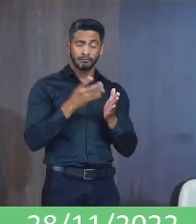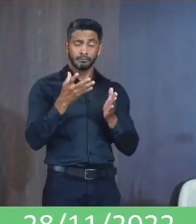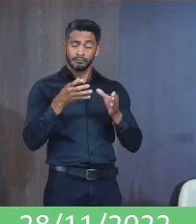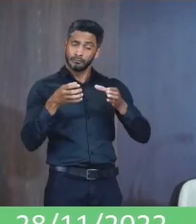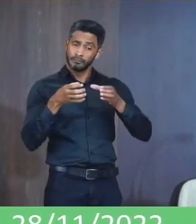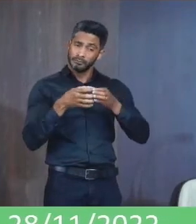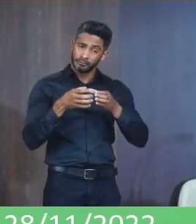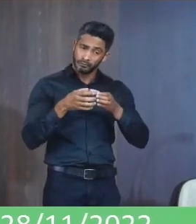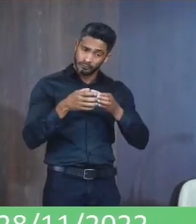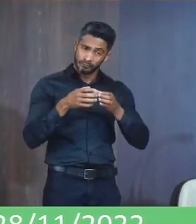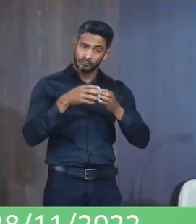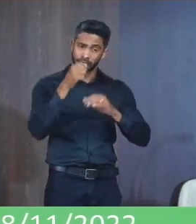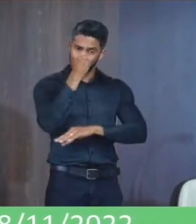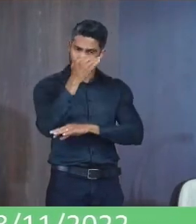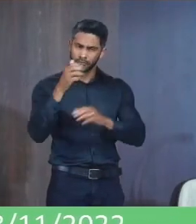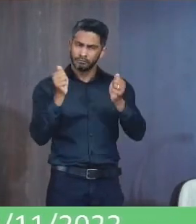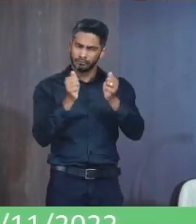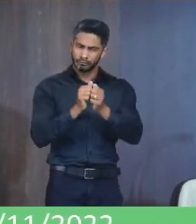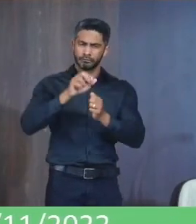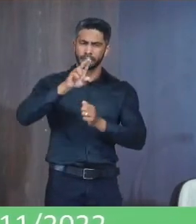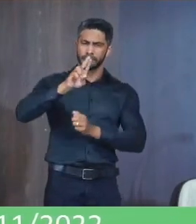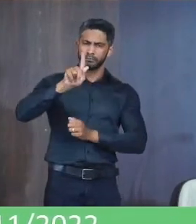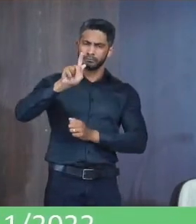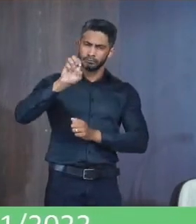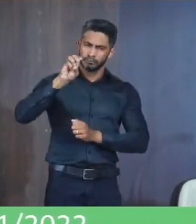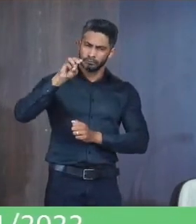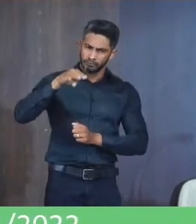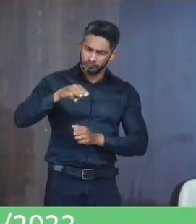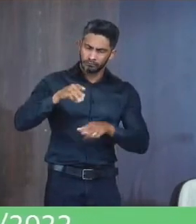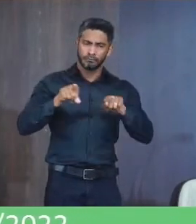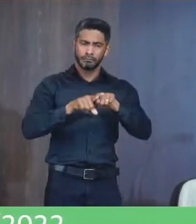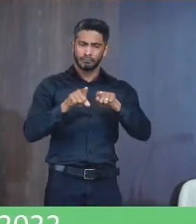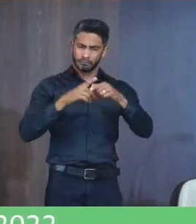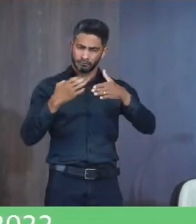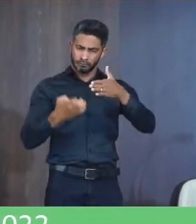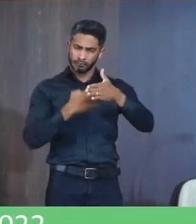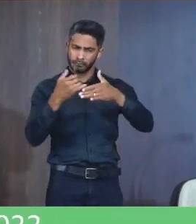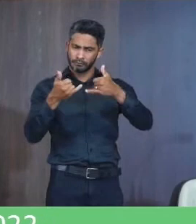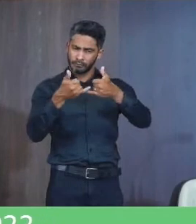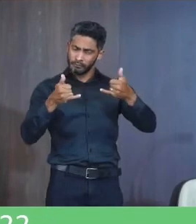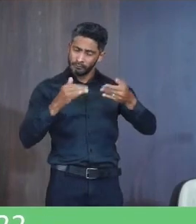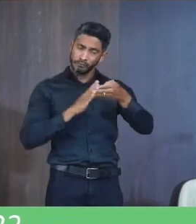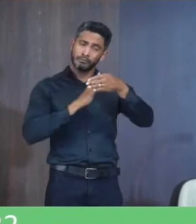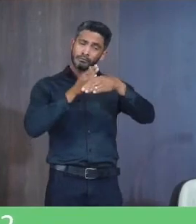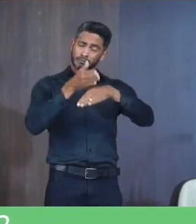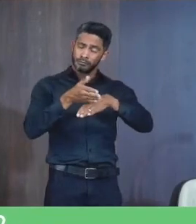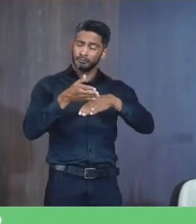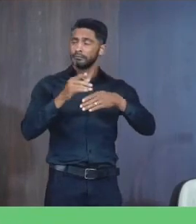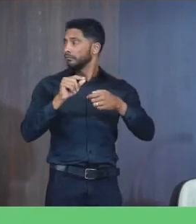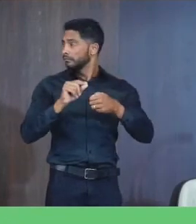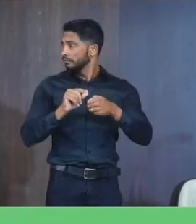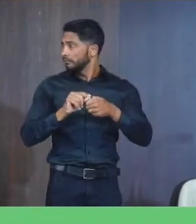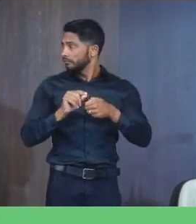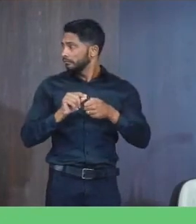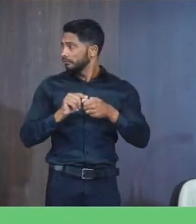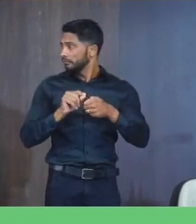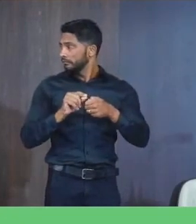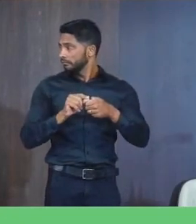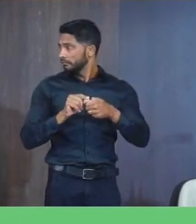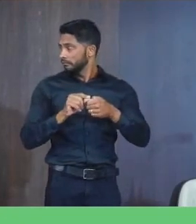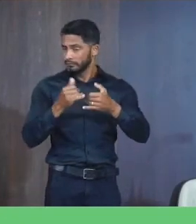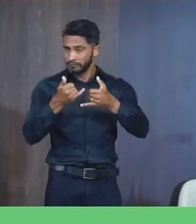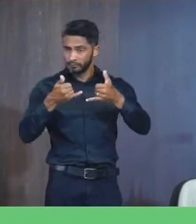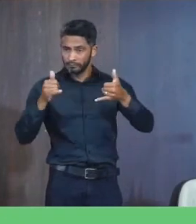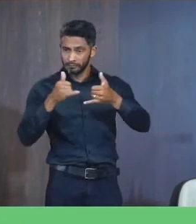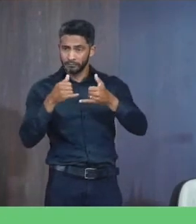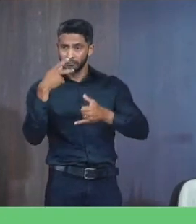As solicitações Junto com o GEM Com a CEMIG E a ANS Está enrolando A questão Da extensão De